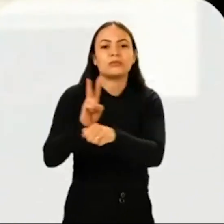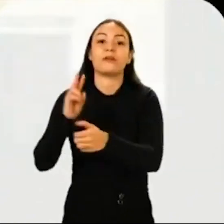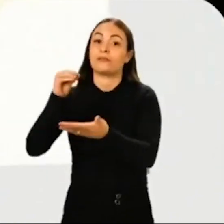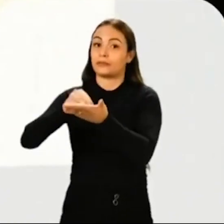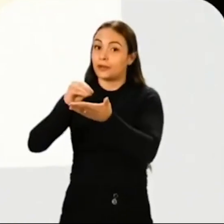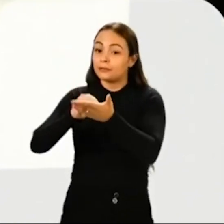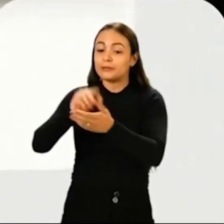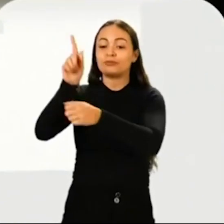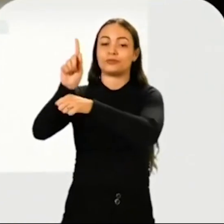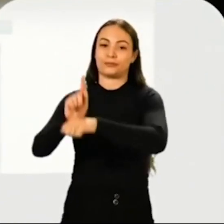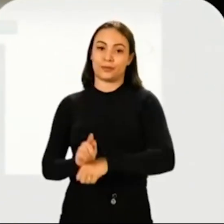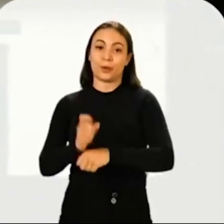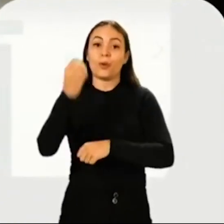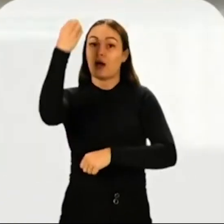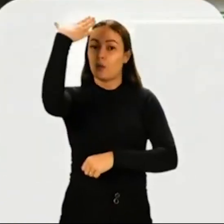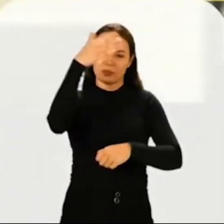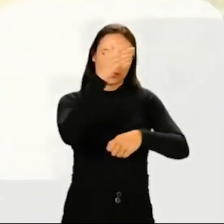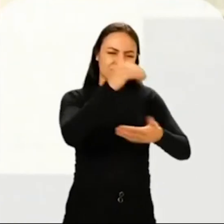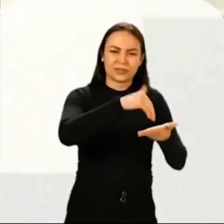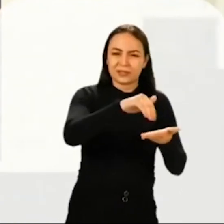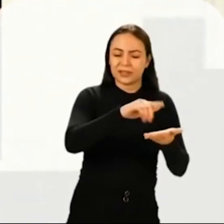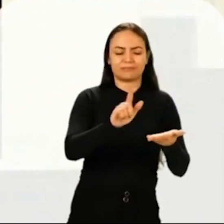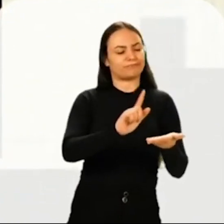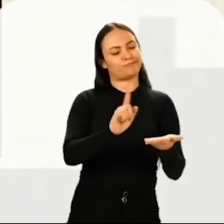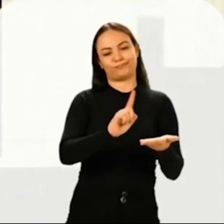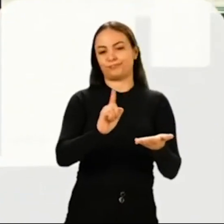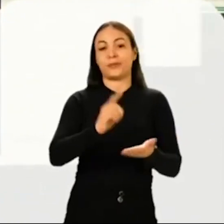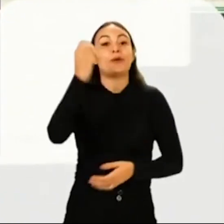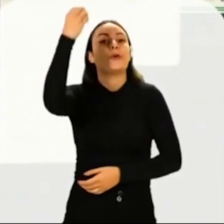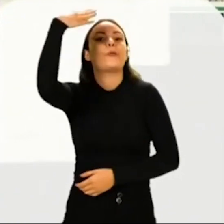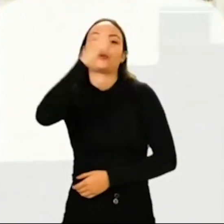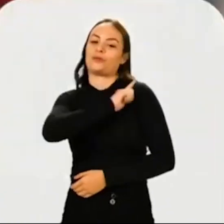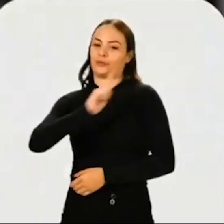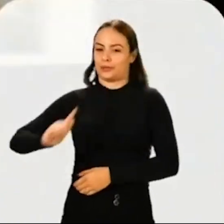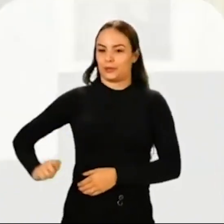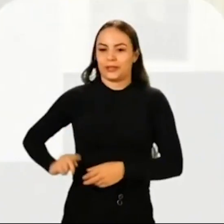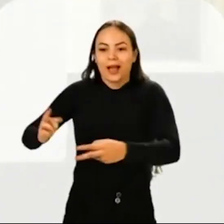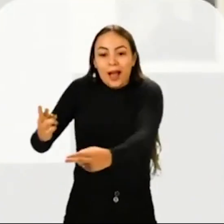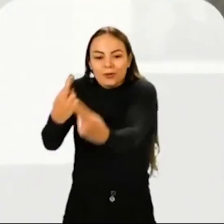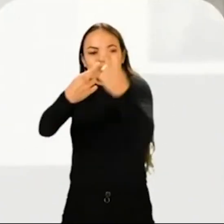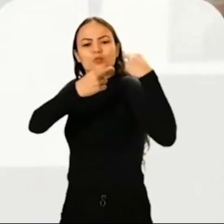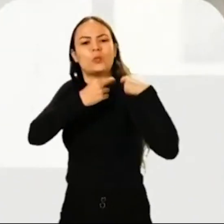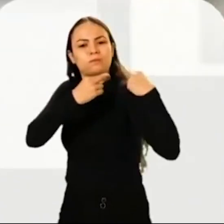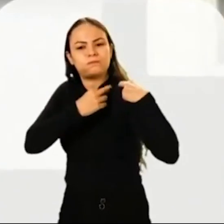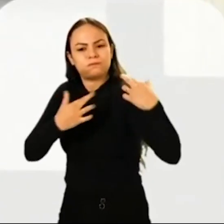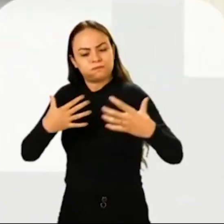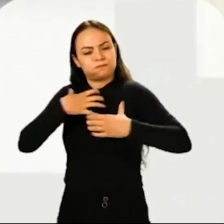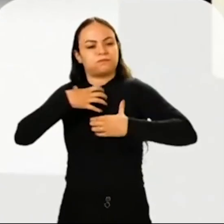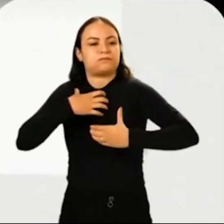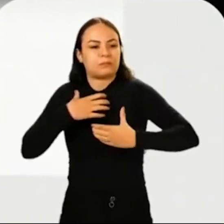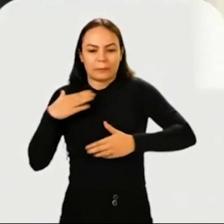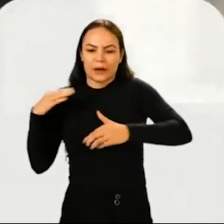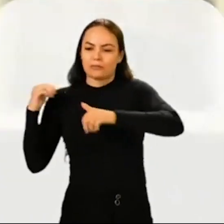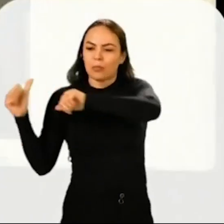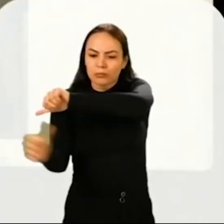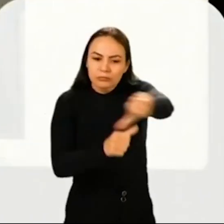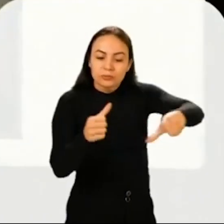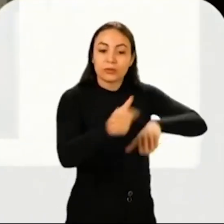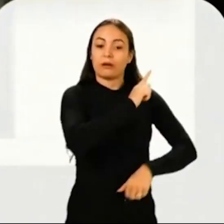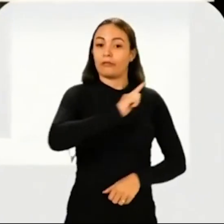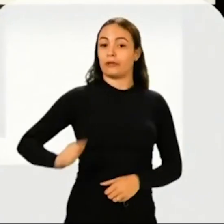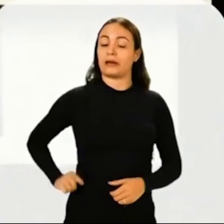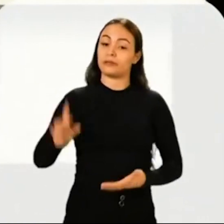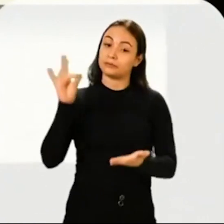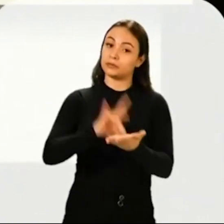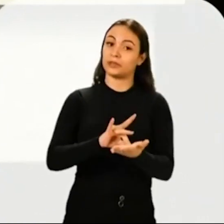a culpa não do secretário não, a culpa é do governador, que não chama para si a responsabilidade, não assume a caneta para governar para valer, as pessoas